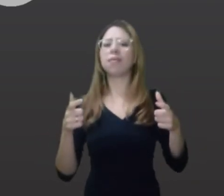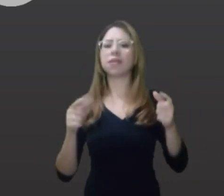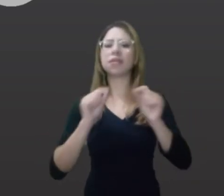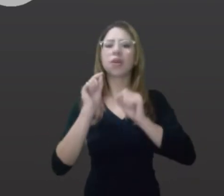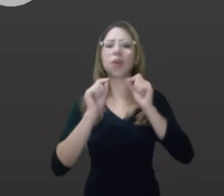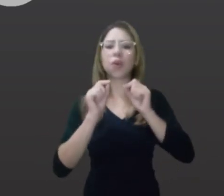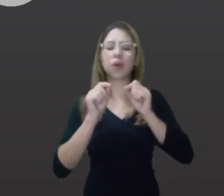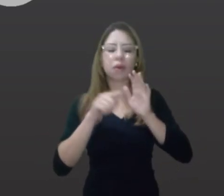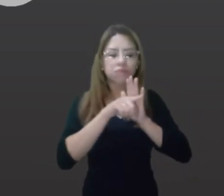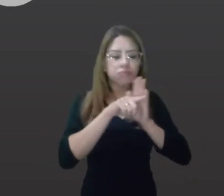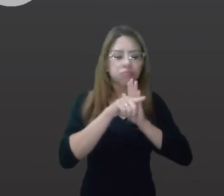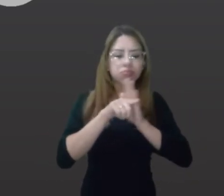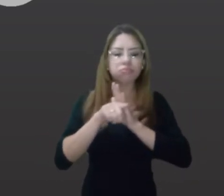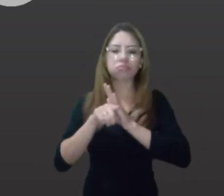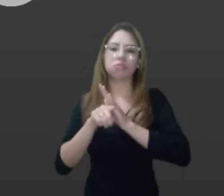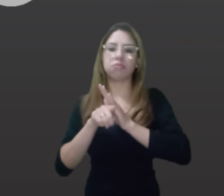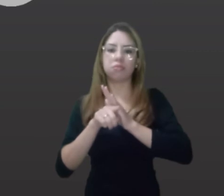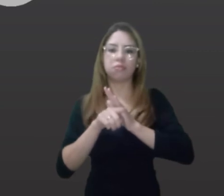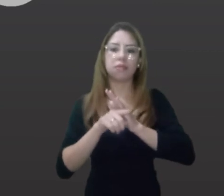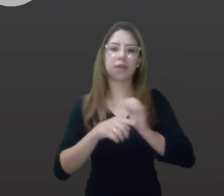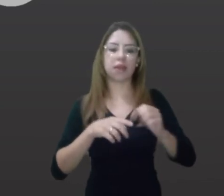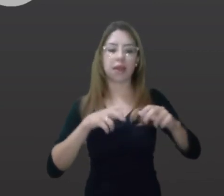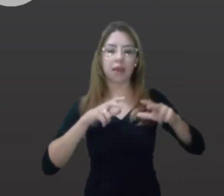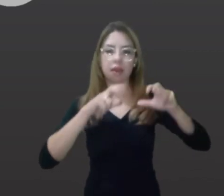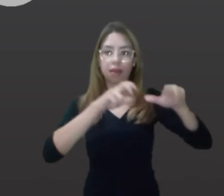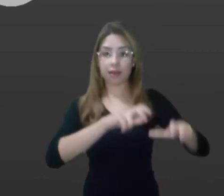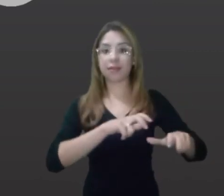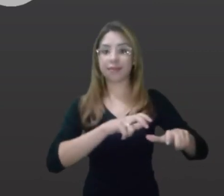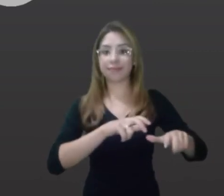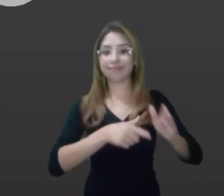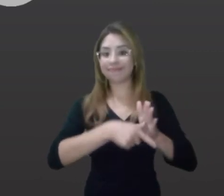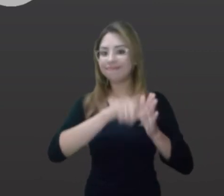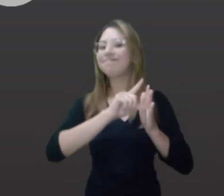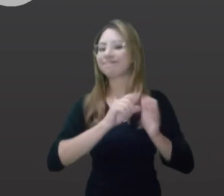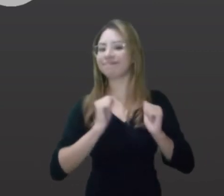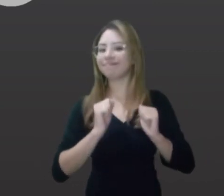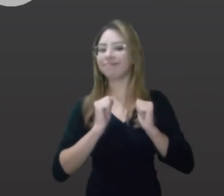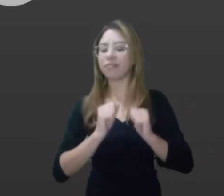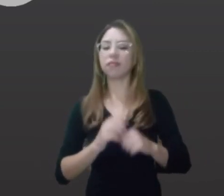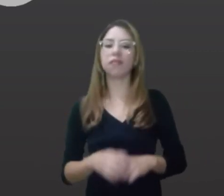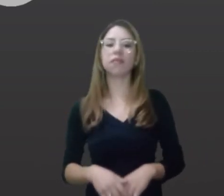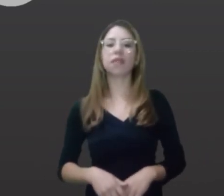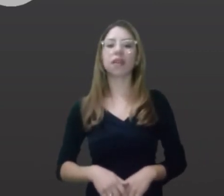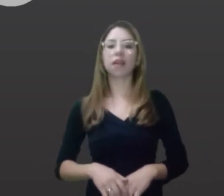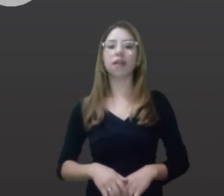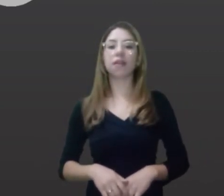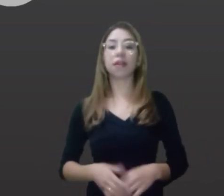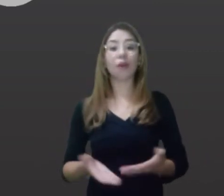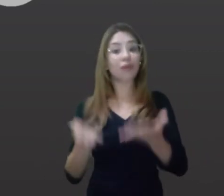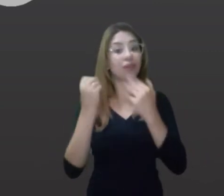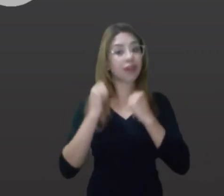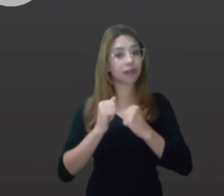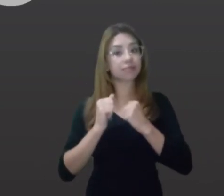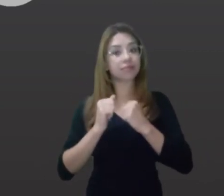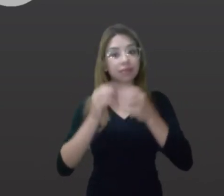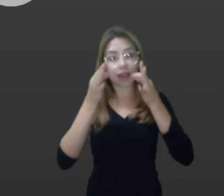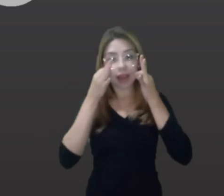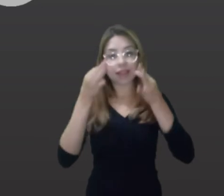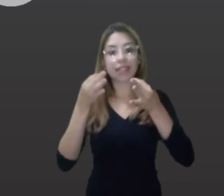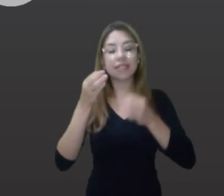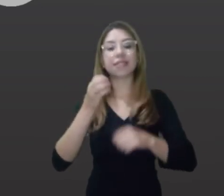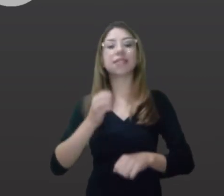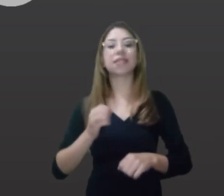aumentada de rastreamento e detecção precoce do câncer de mama. Portanto, vamos abraçar essa causa.